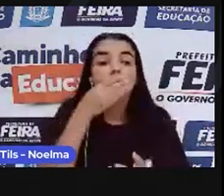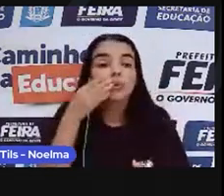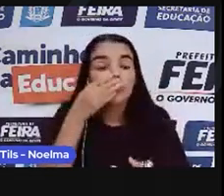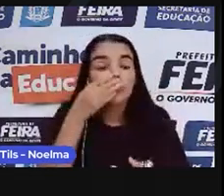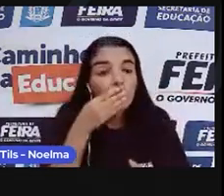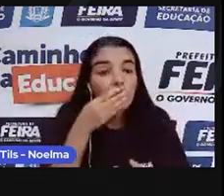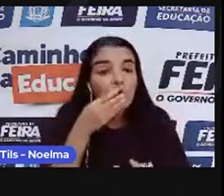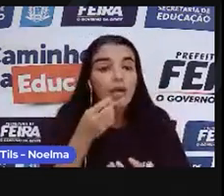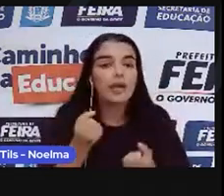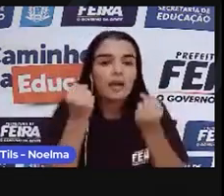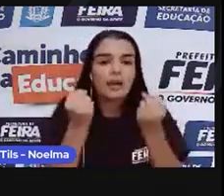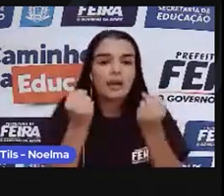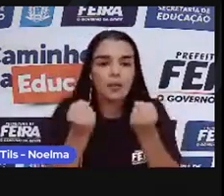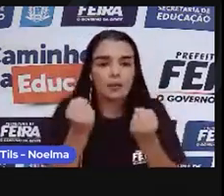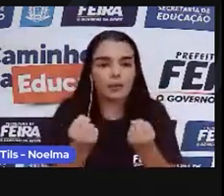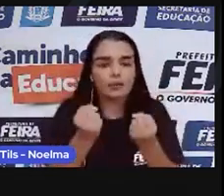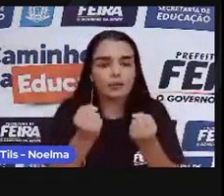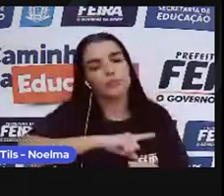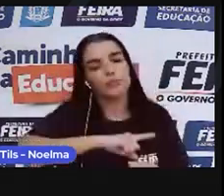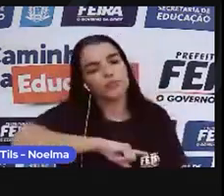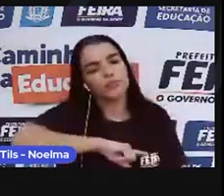enviada para a metrópole.